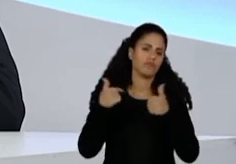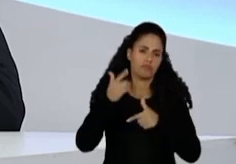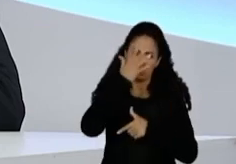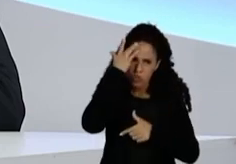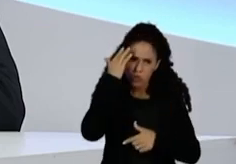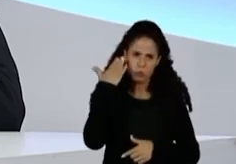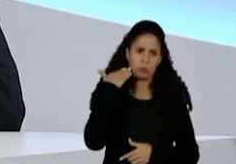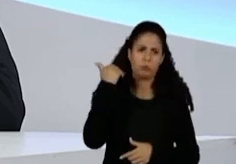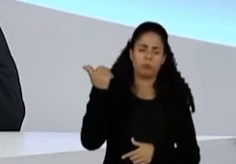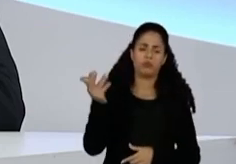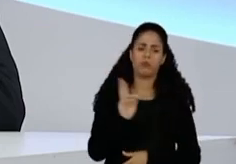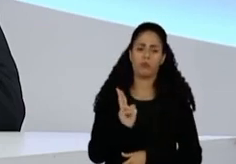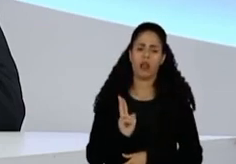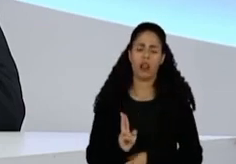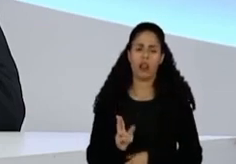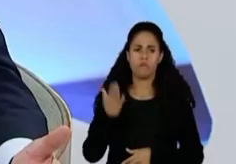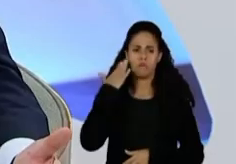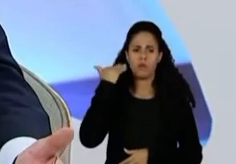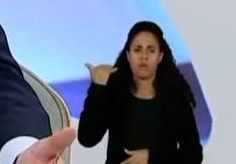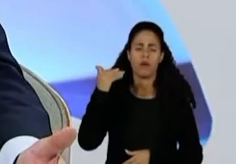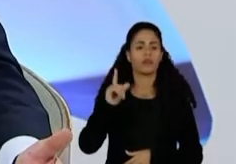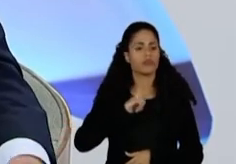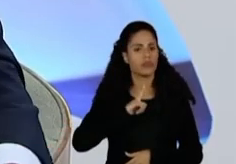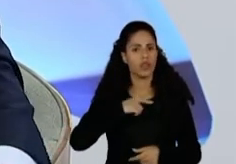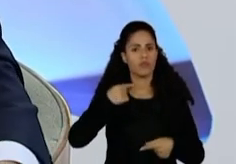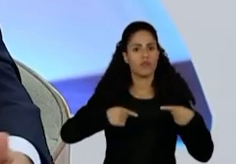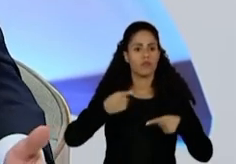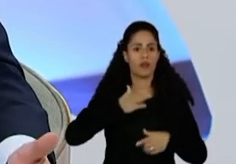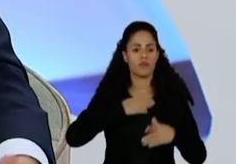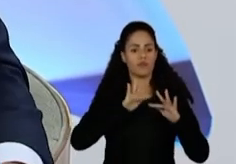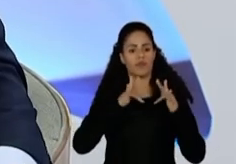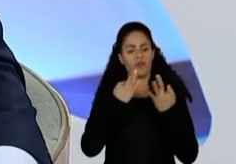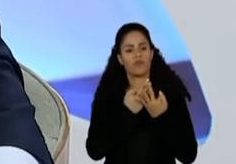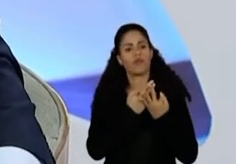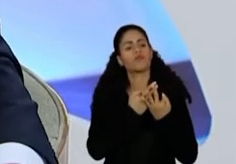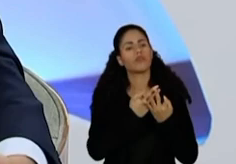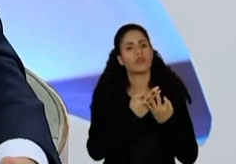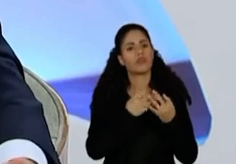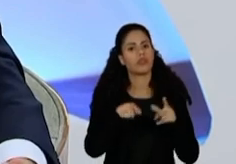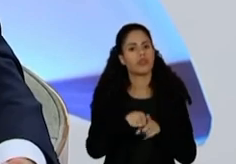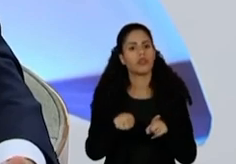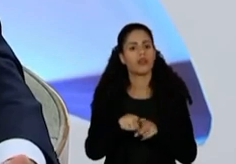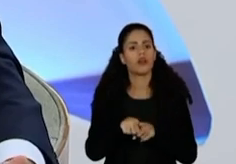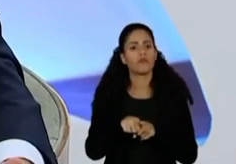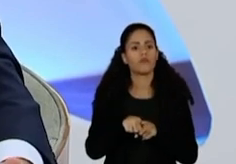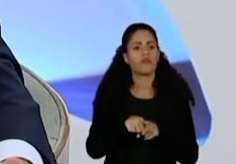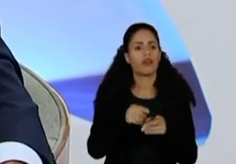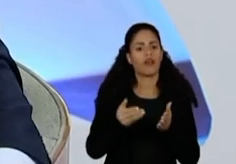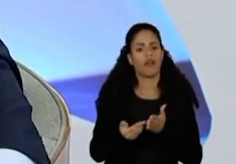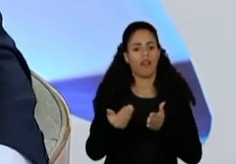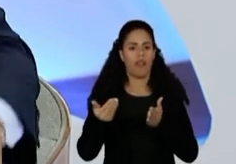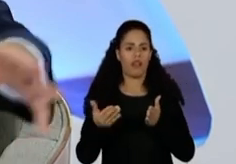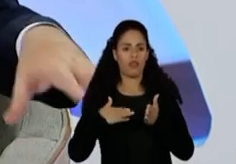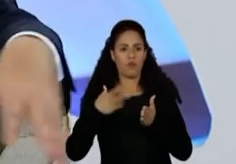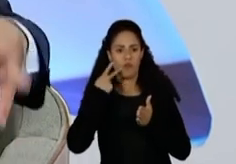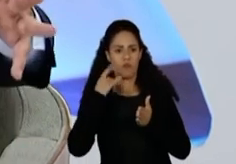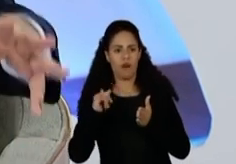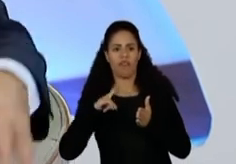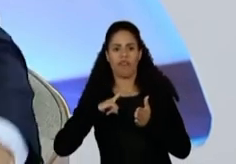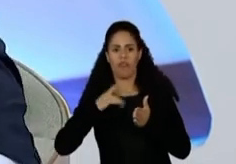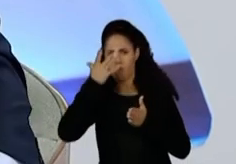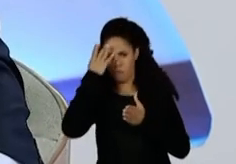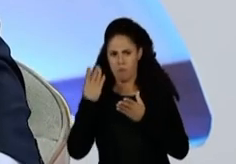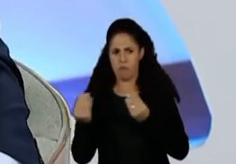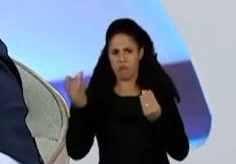estudante, enfim. Tinha muita política no sangue, minha família, parte de pai, era de políticos do Rio Grande do Sul, enfim, toda aquela